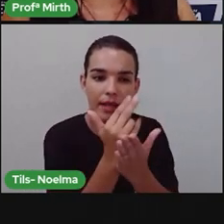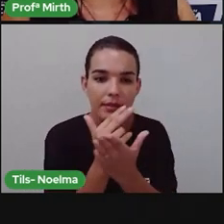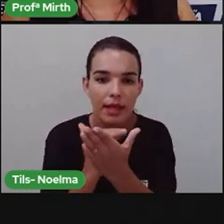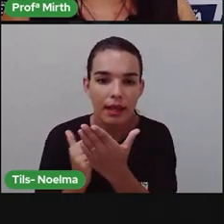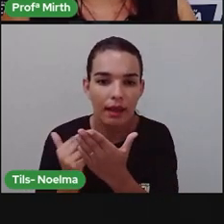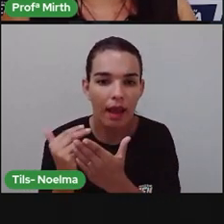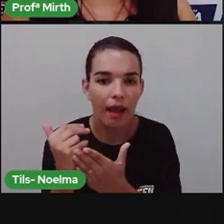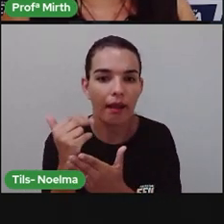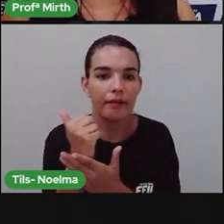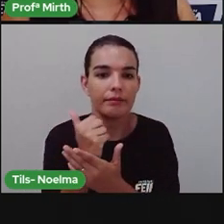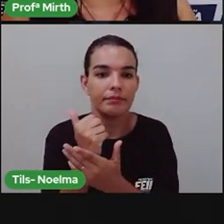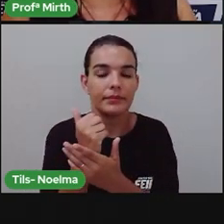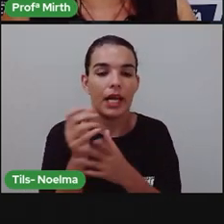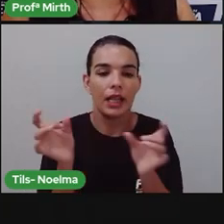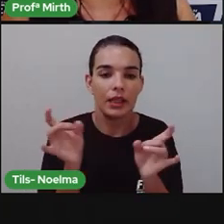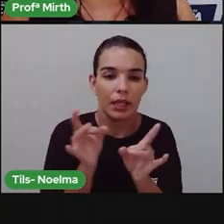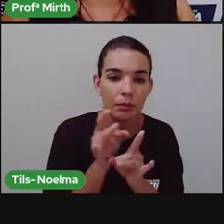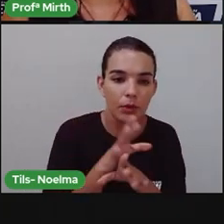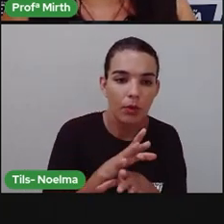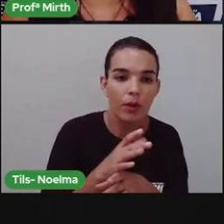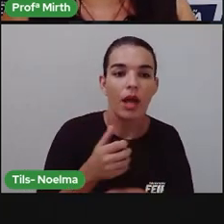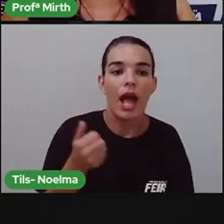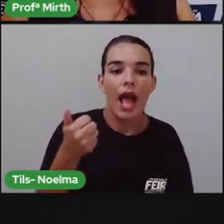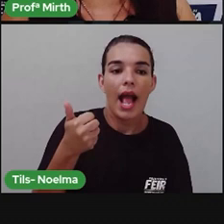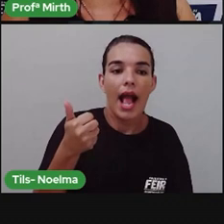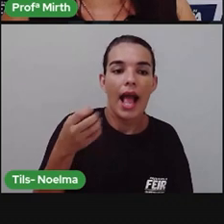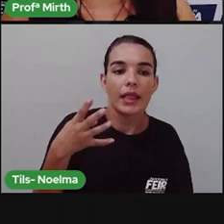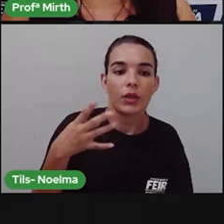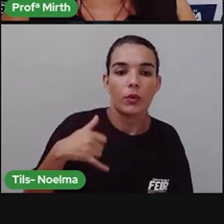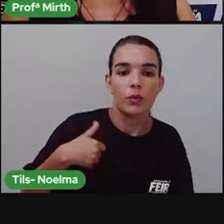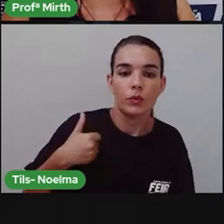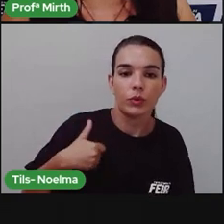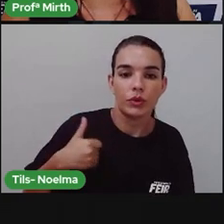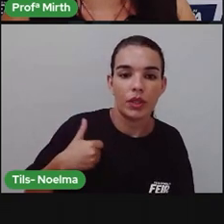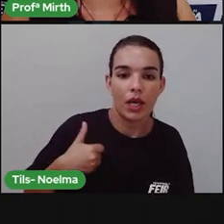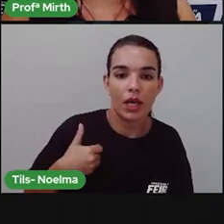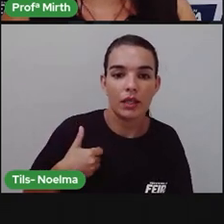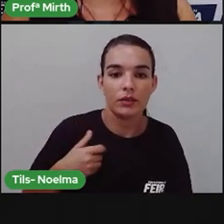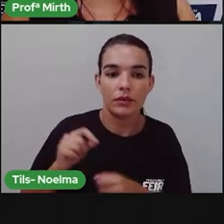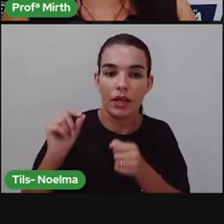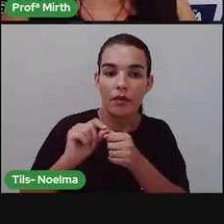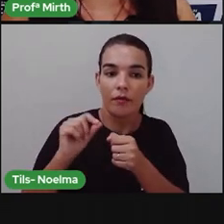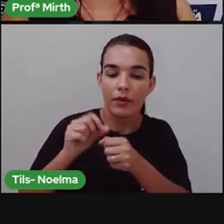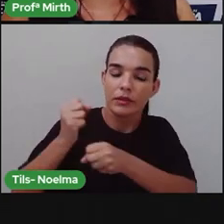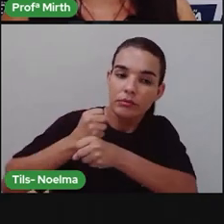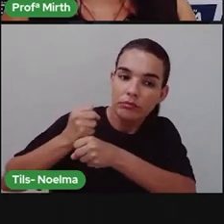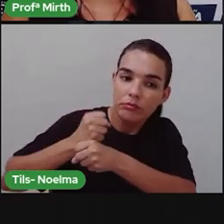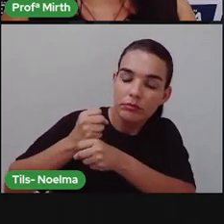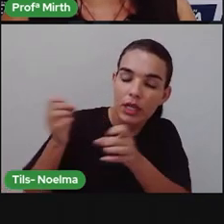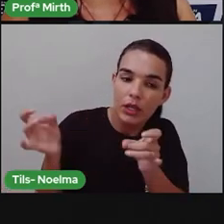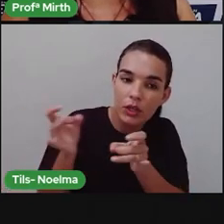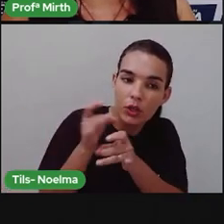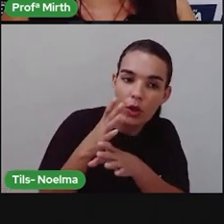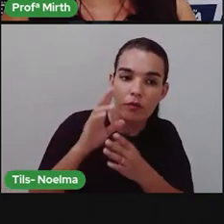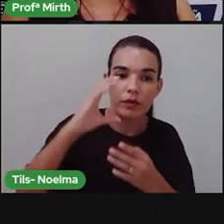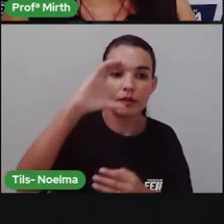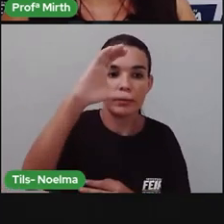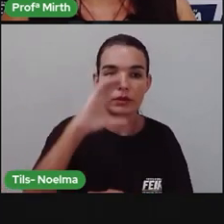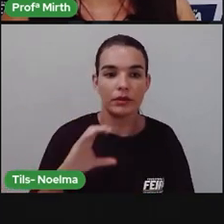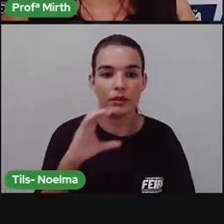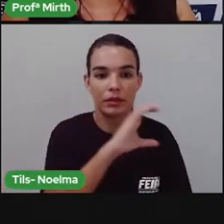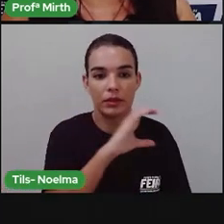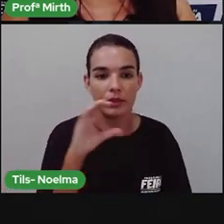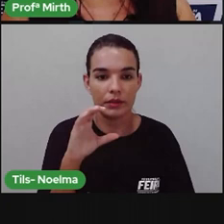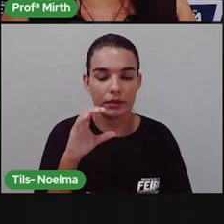Portinari vai para o Rio de Janeiro, se instala na casa de parentes e ingressa no Liceu